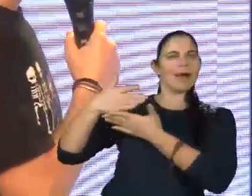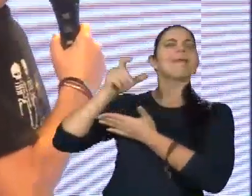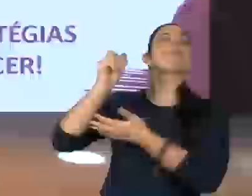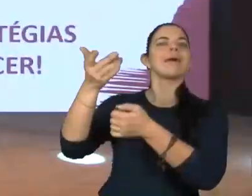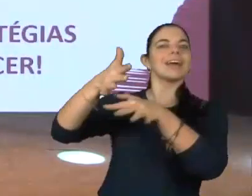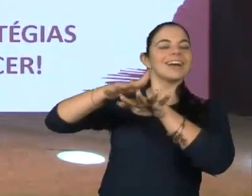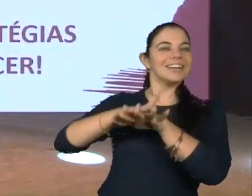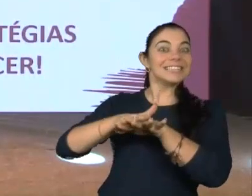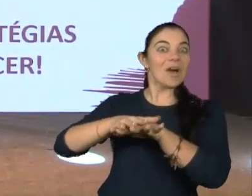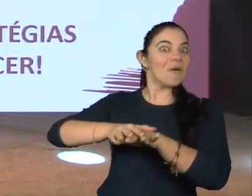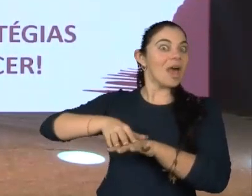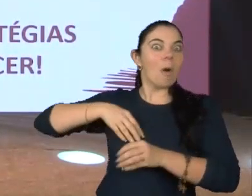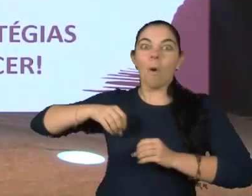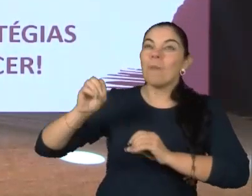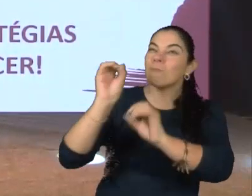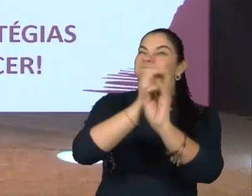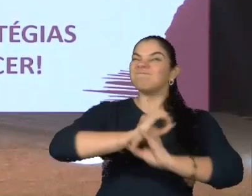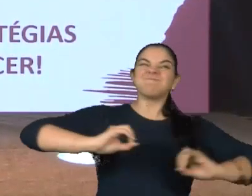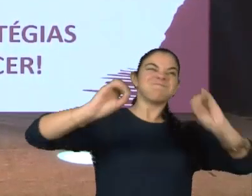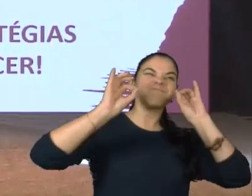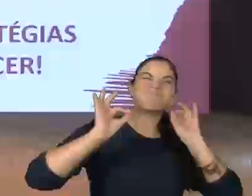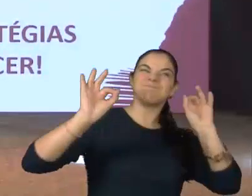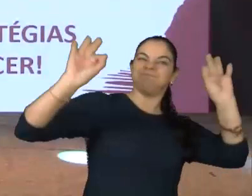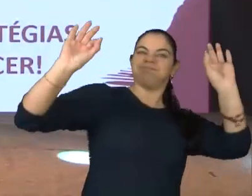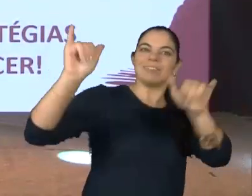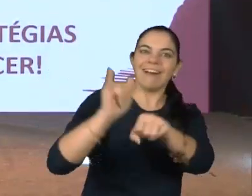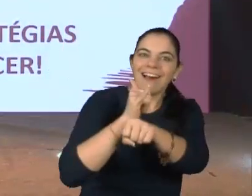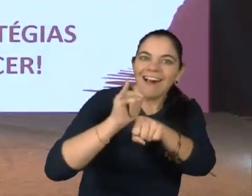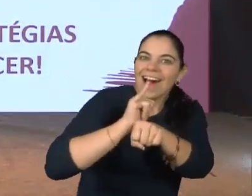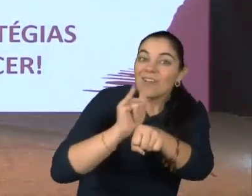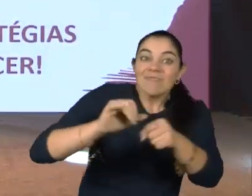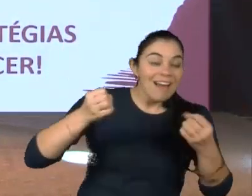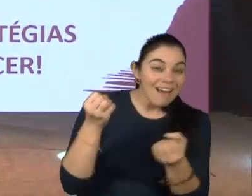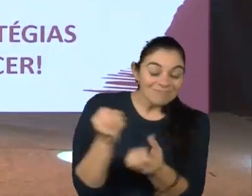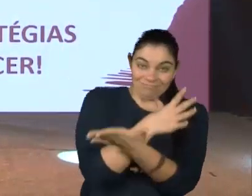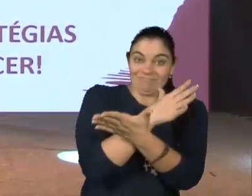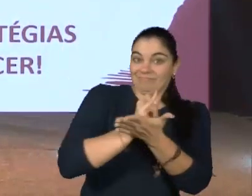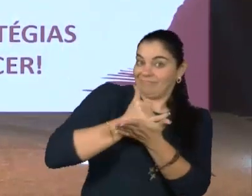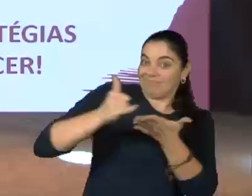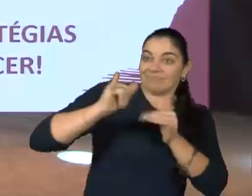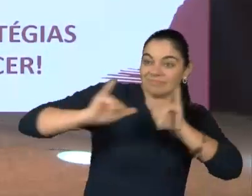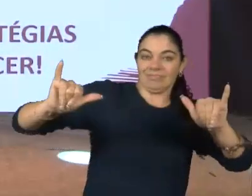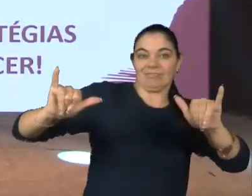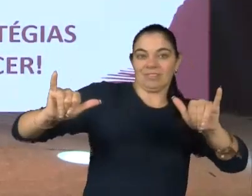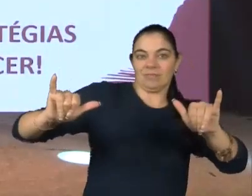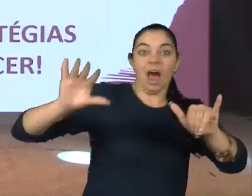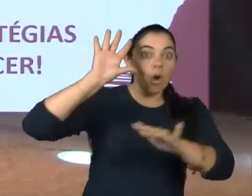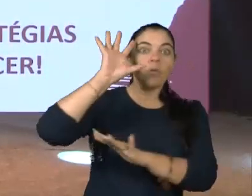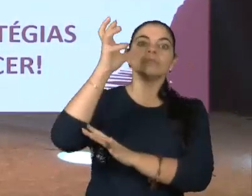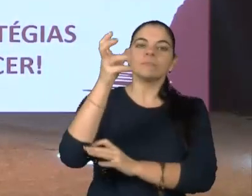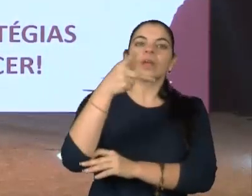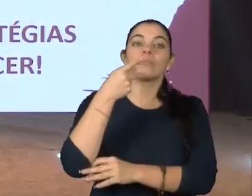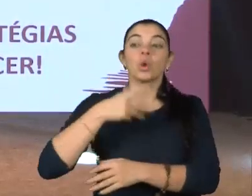inclusão é uma baita estratégia para a inovação acontecer. O Alex, quando me